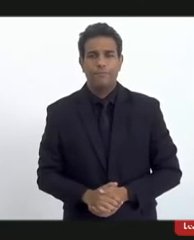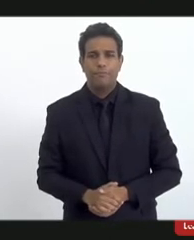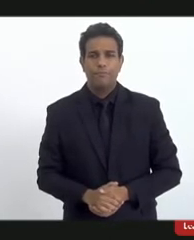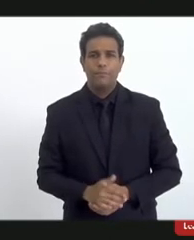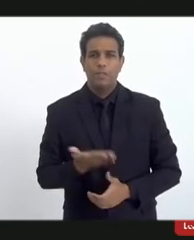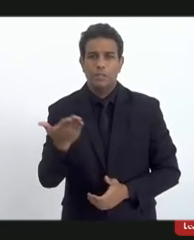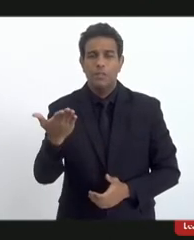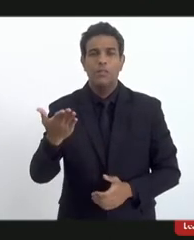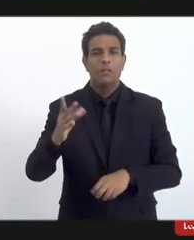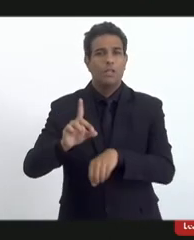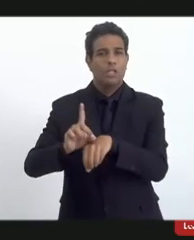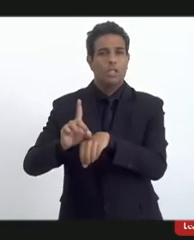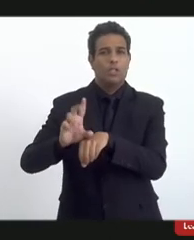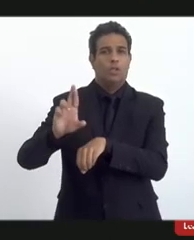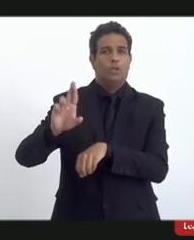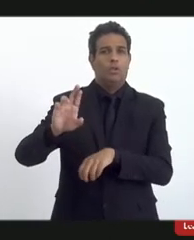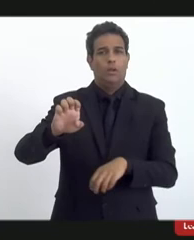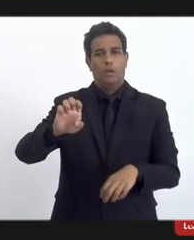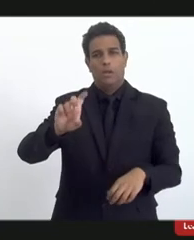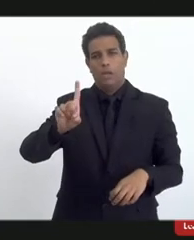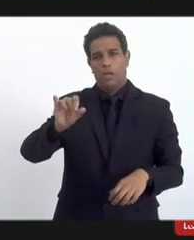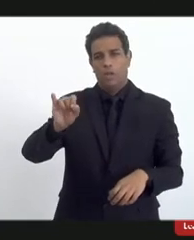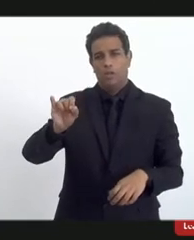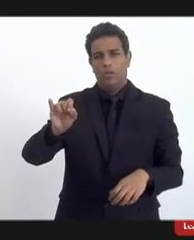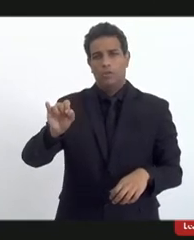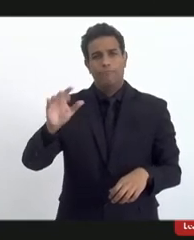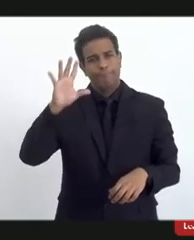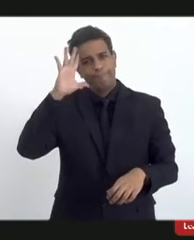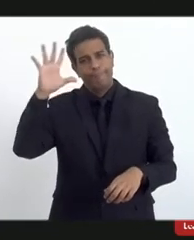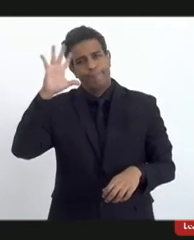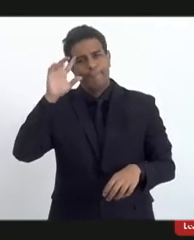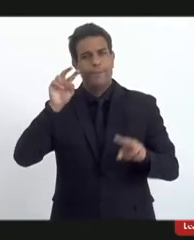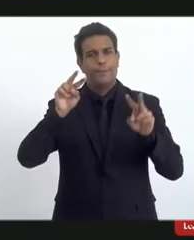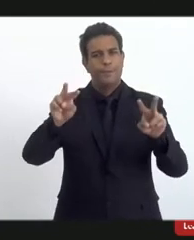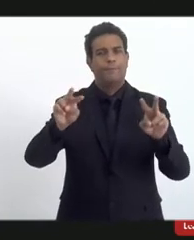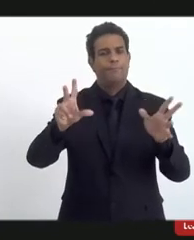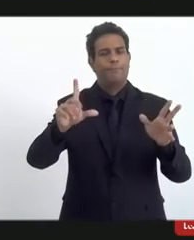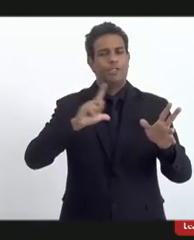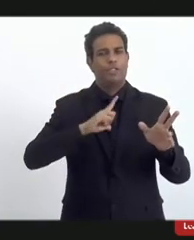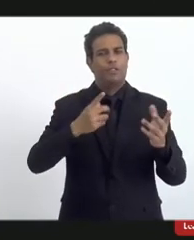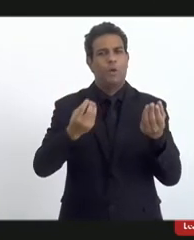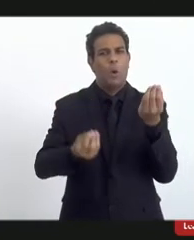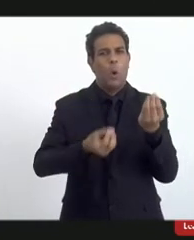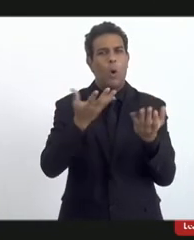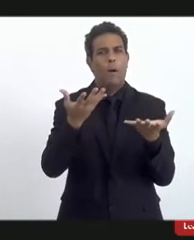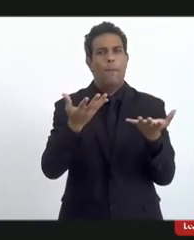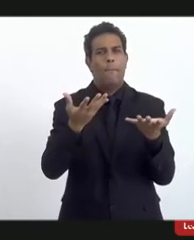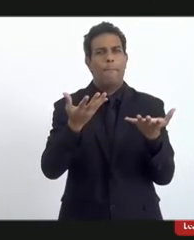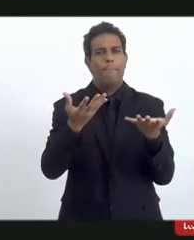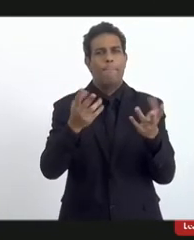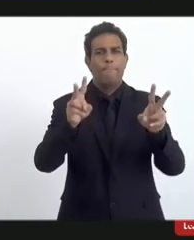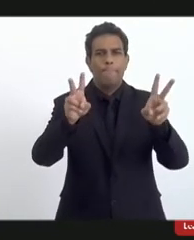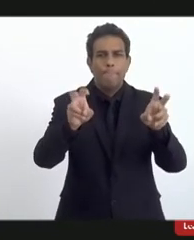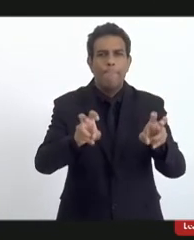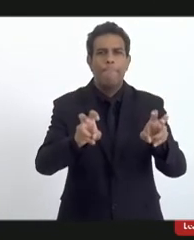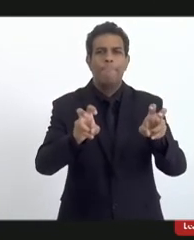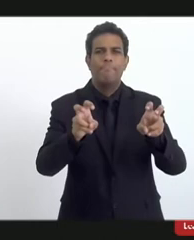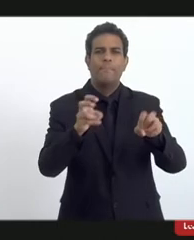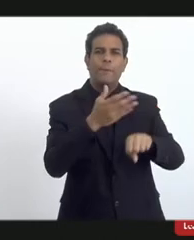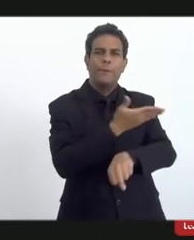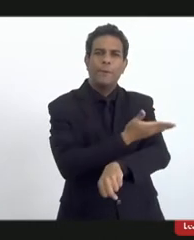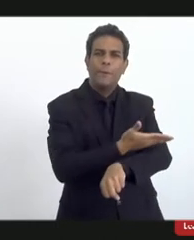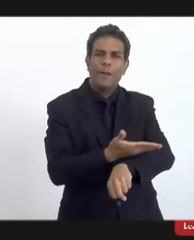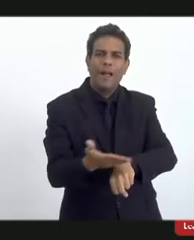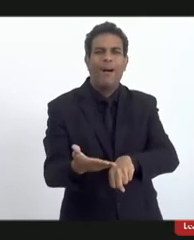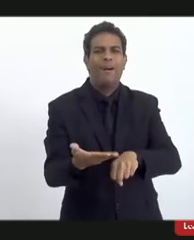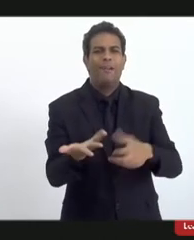doutor Edio, eu estou cada vez mais repratado a expressão intolerância. Intolerância é uma expressão muito educada,